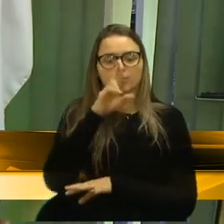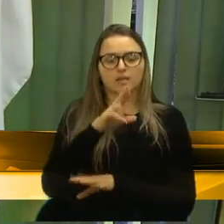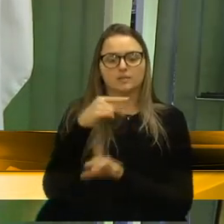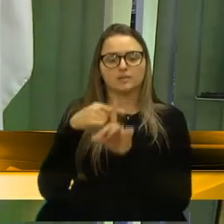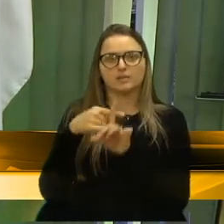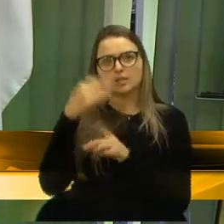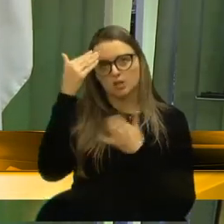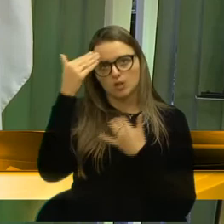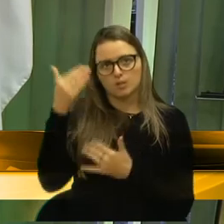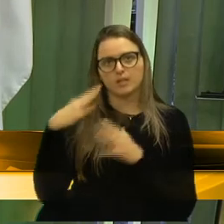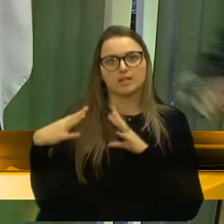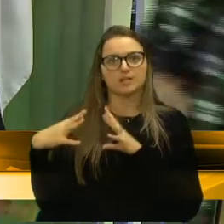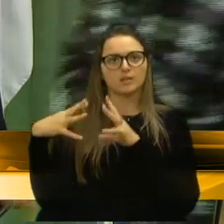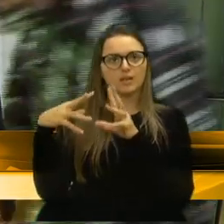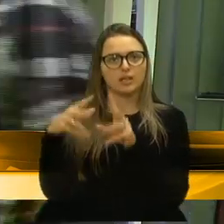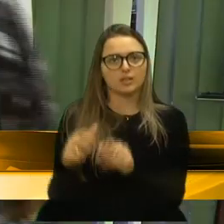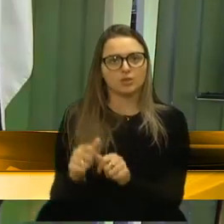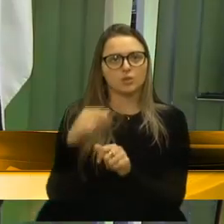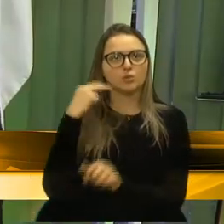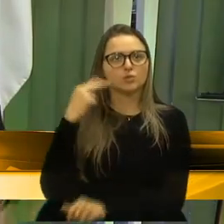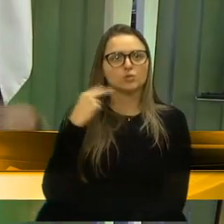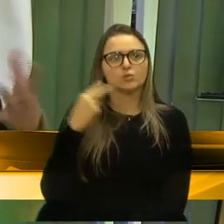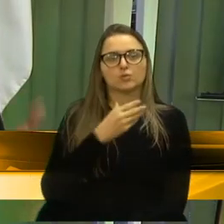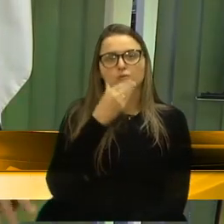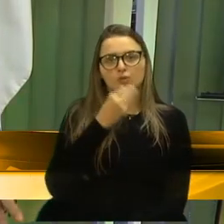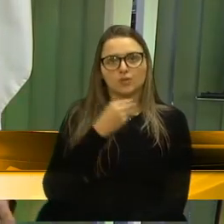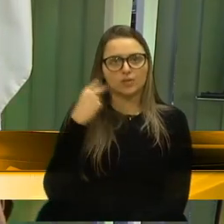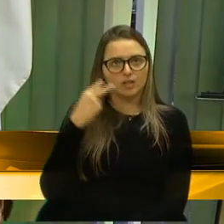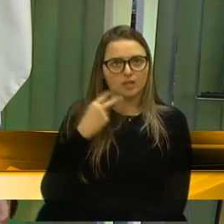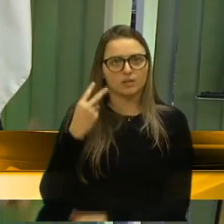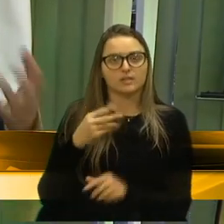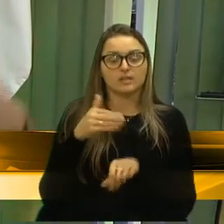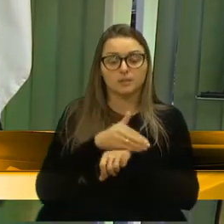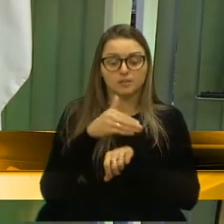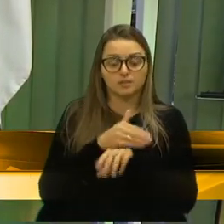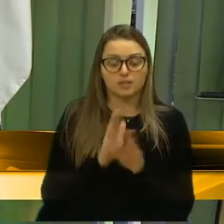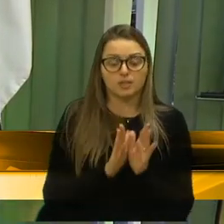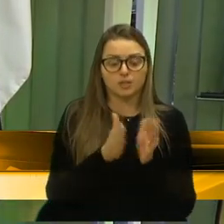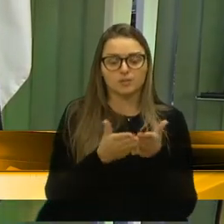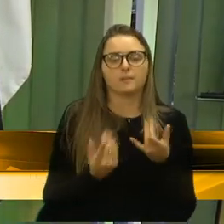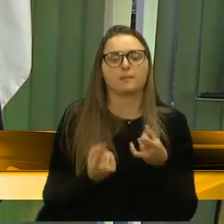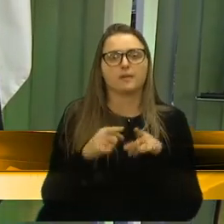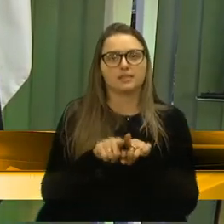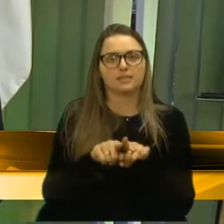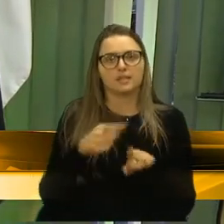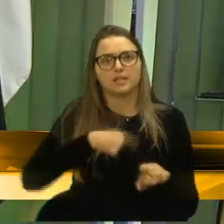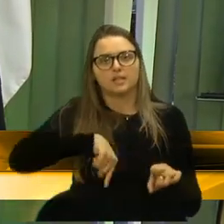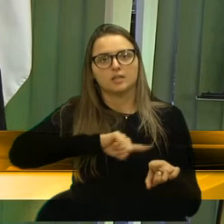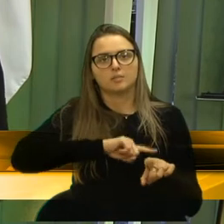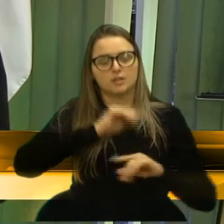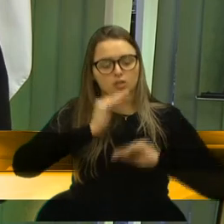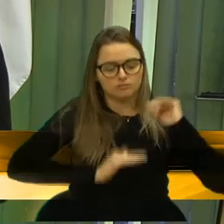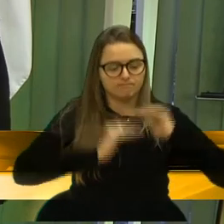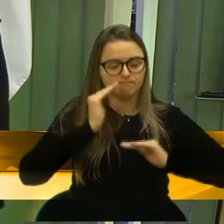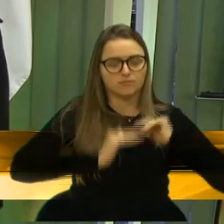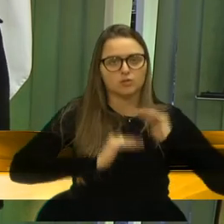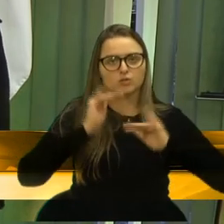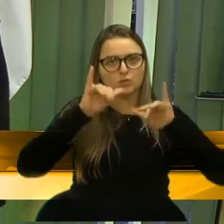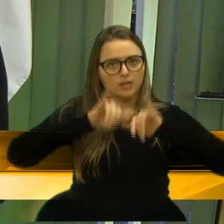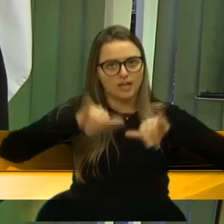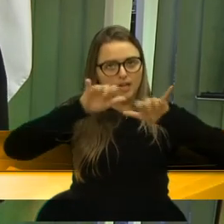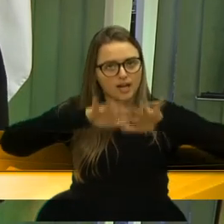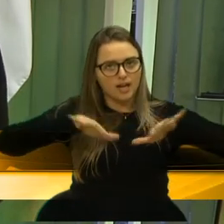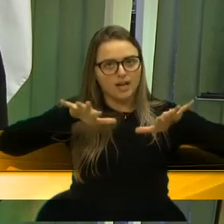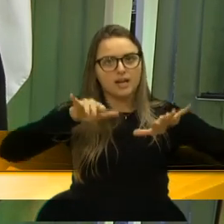obrigada a todos os vereadores, membros das comissões que foram parceiras para a gente construir essa campanha